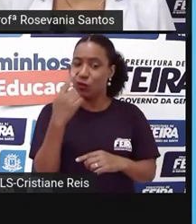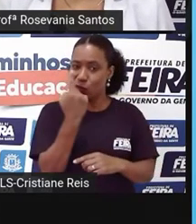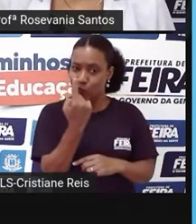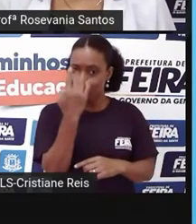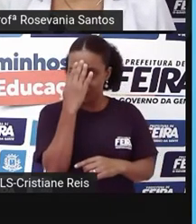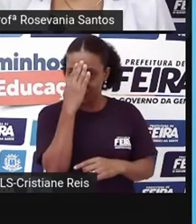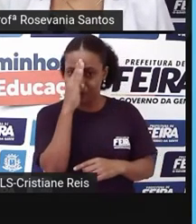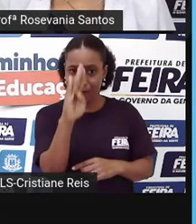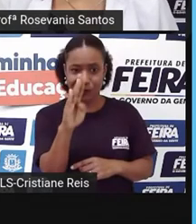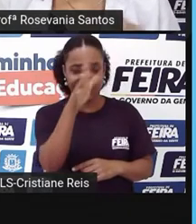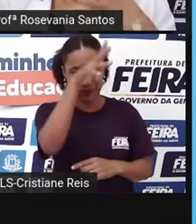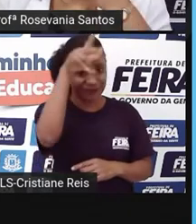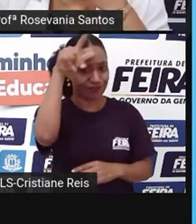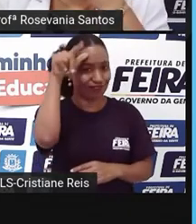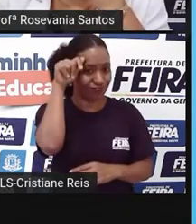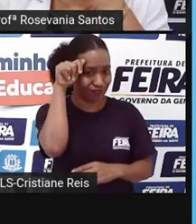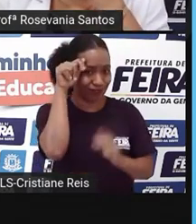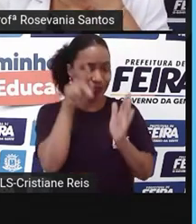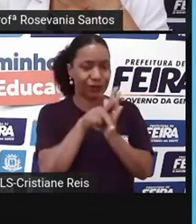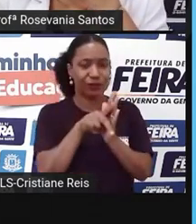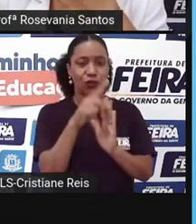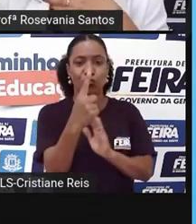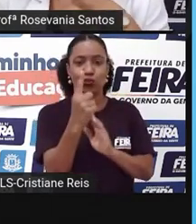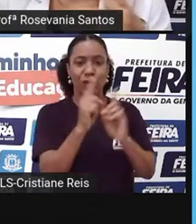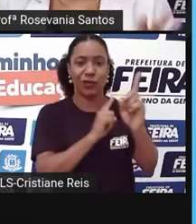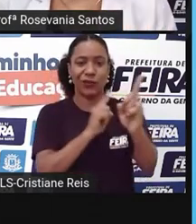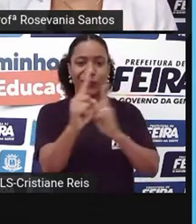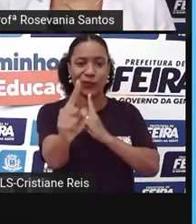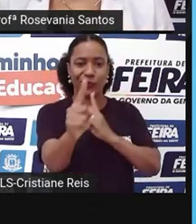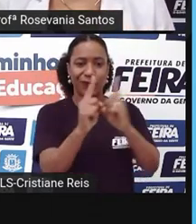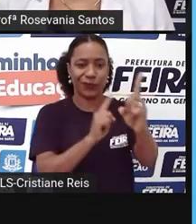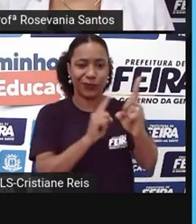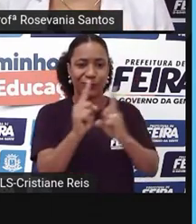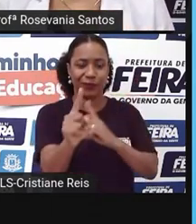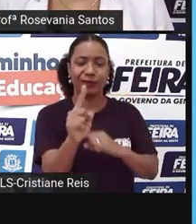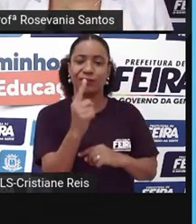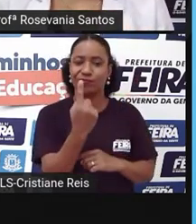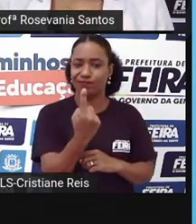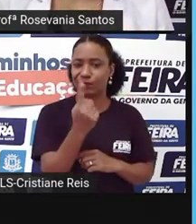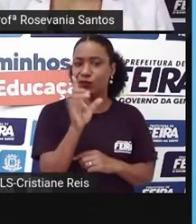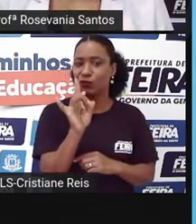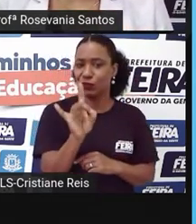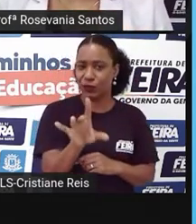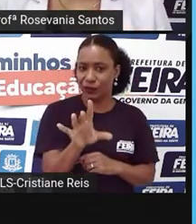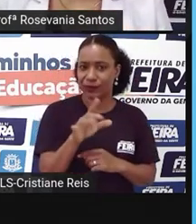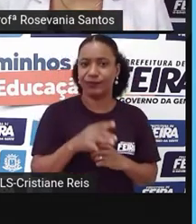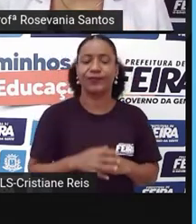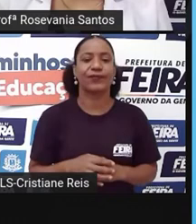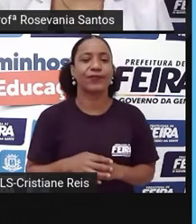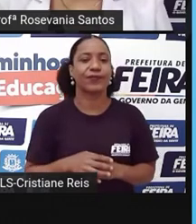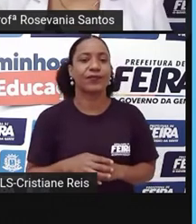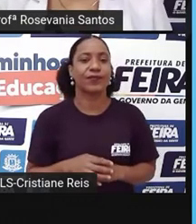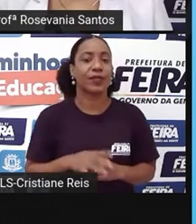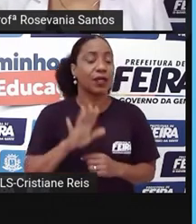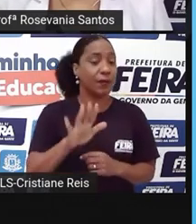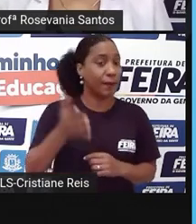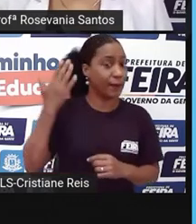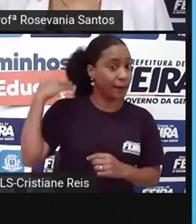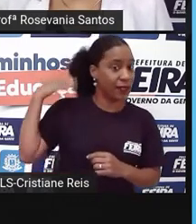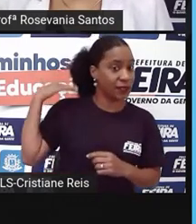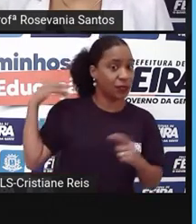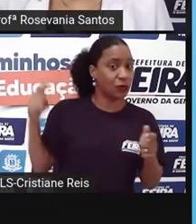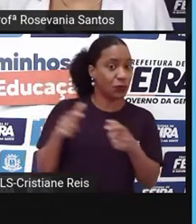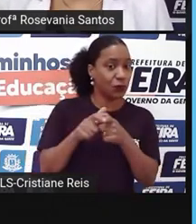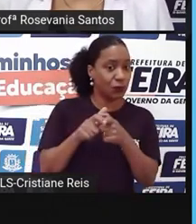transamazônica, mas, de qualquer forma, tem mais habitantes agora até do que já tinha no passado.